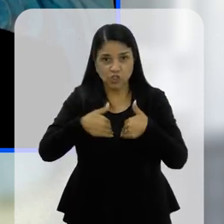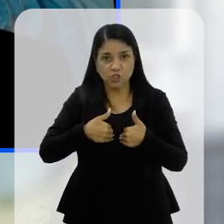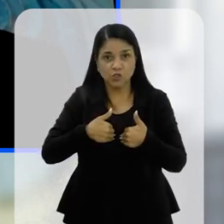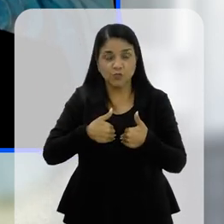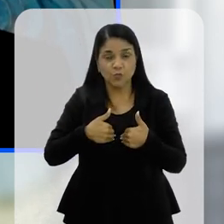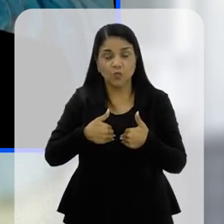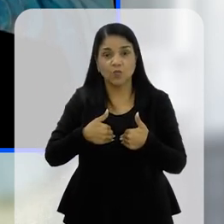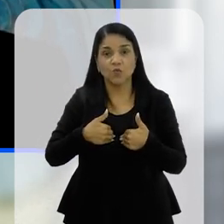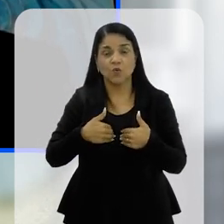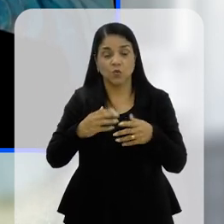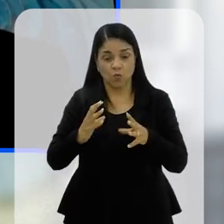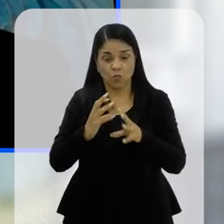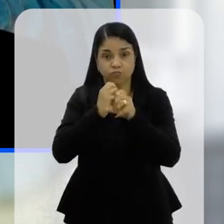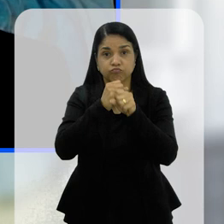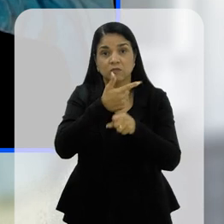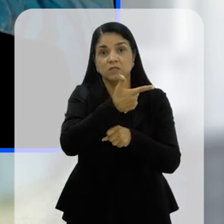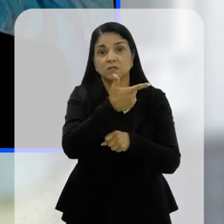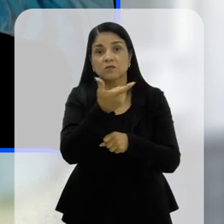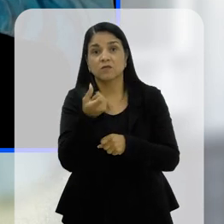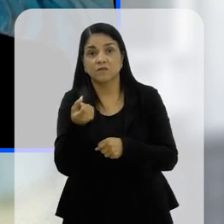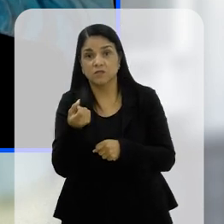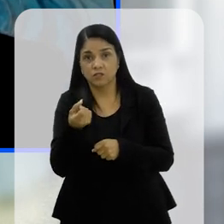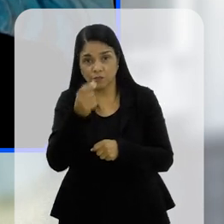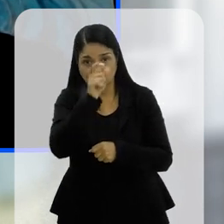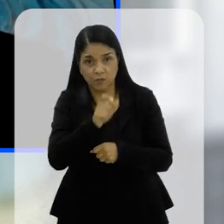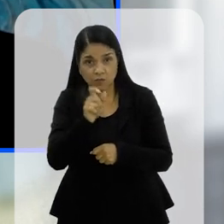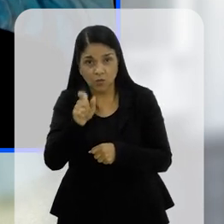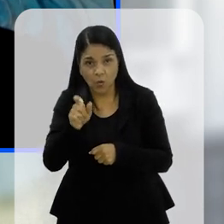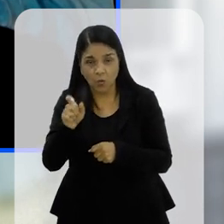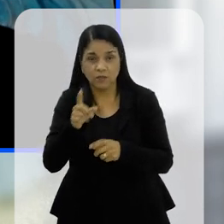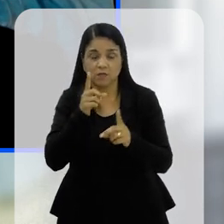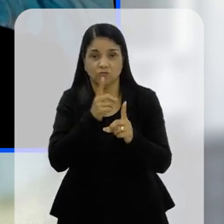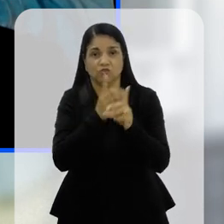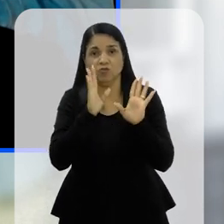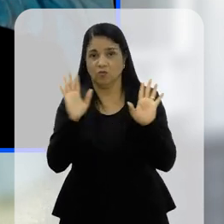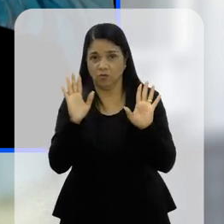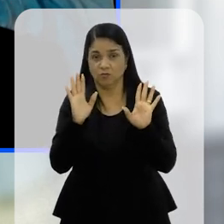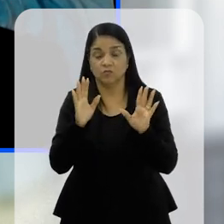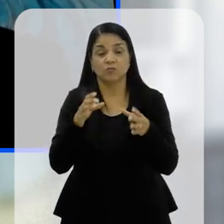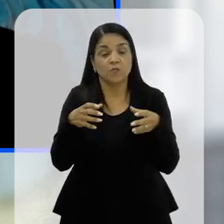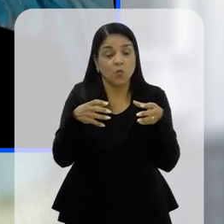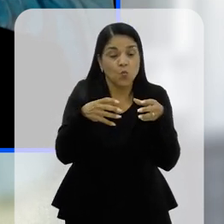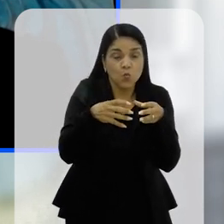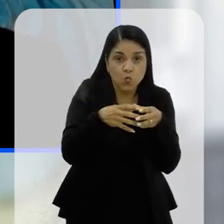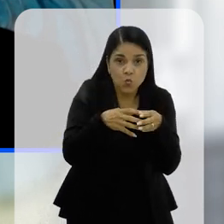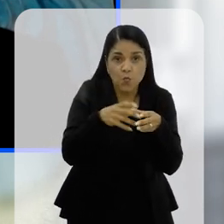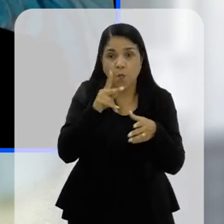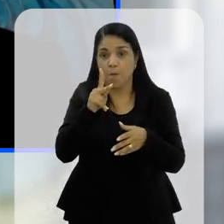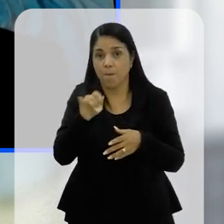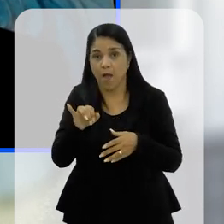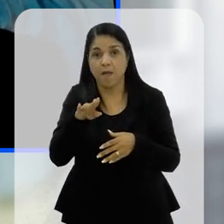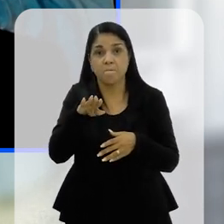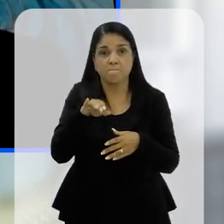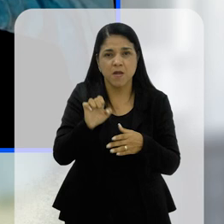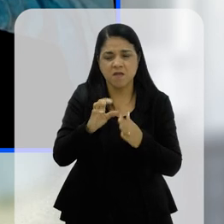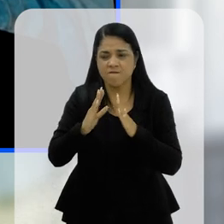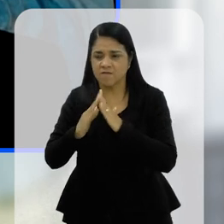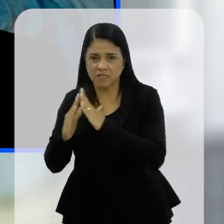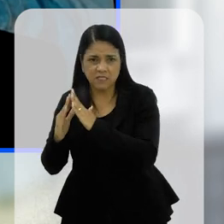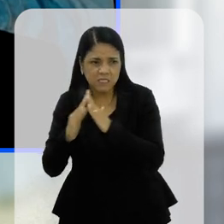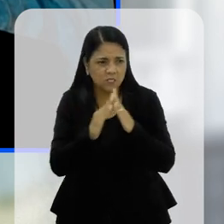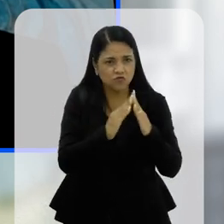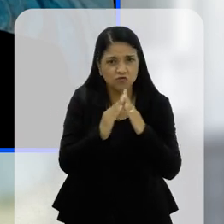nascia com autismo, era esse o diagnóstico, né? Então, nós pegamos aqui um grupo de pais, aqui